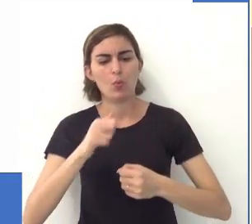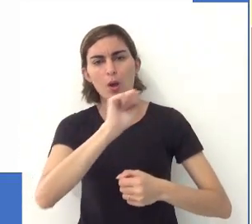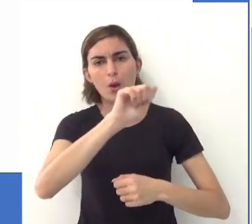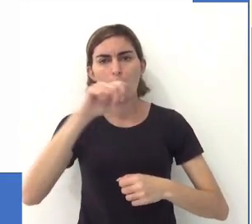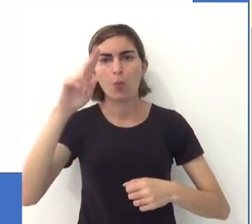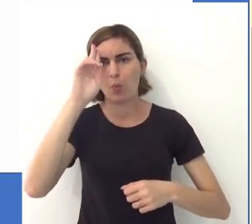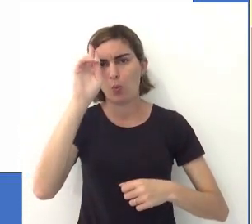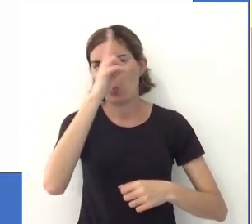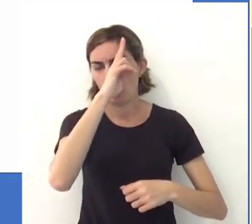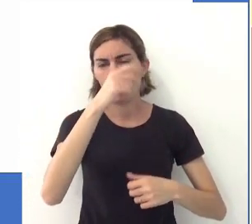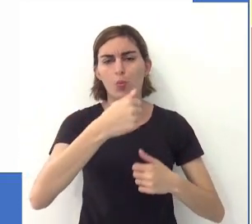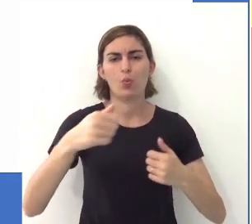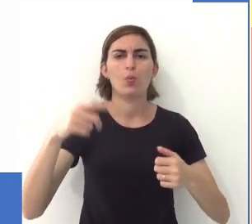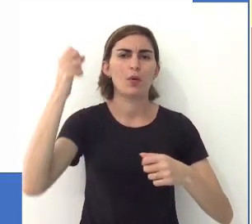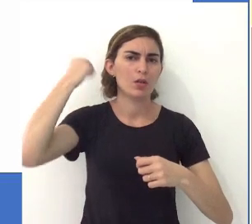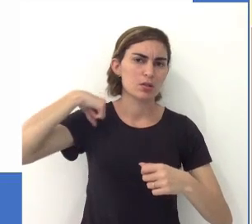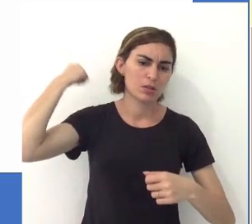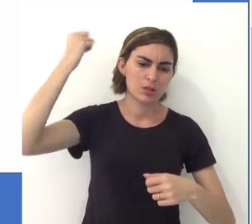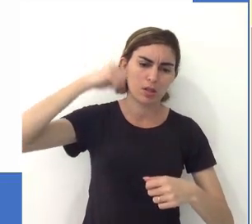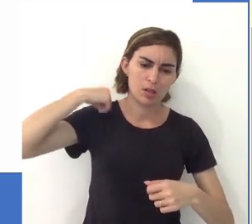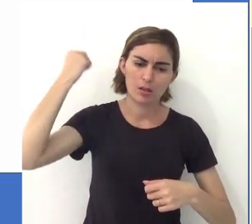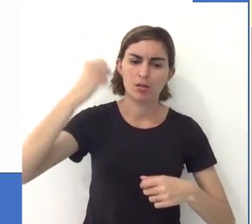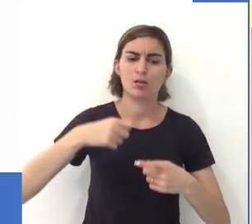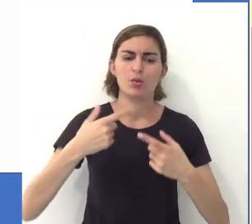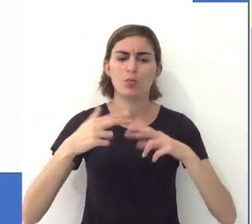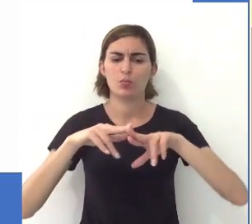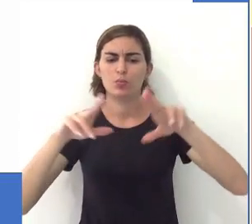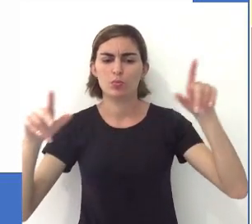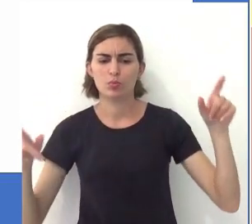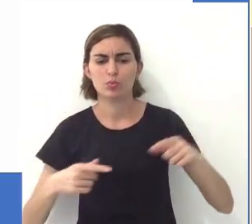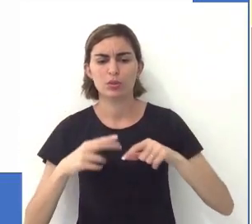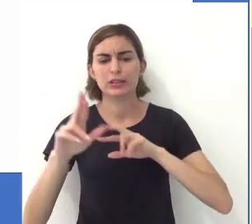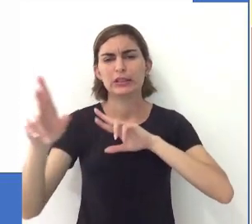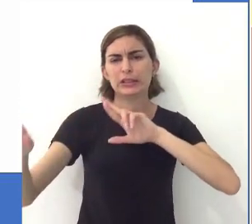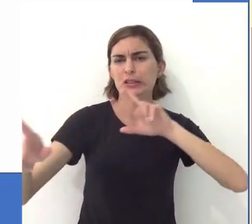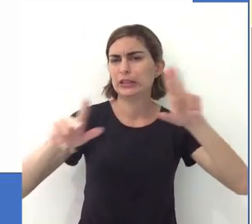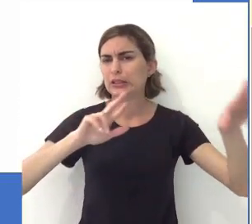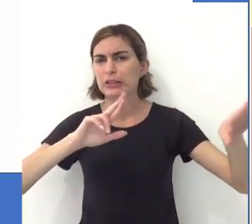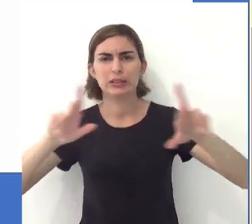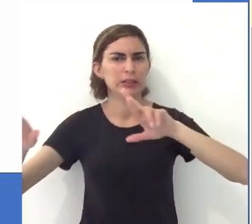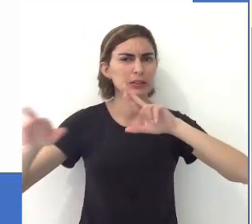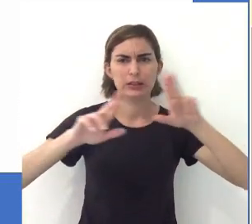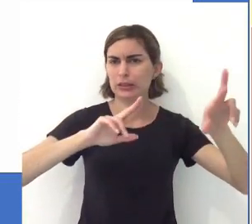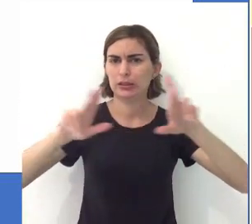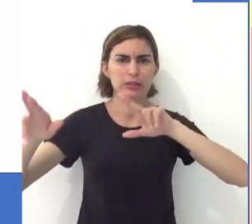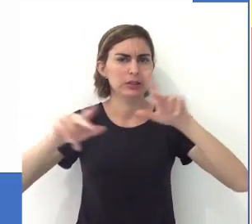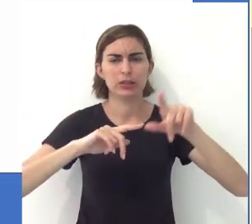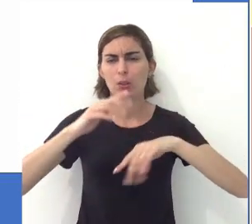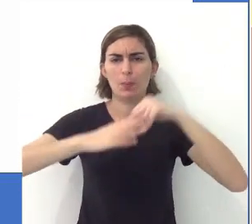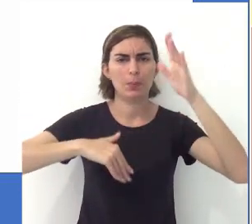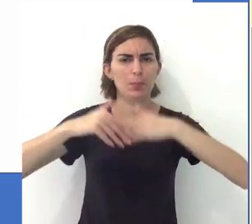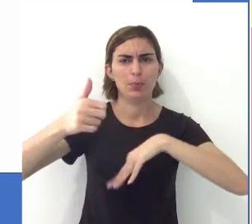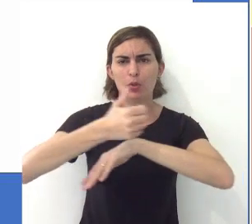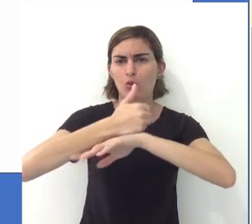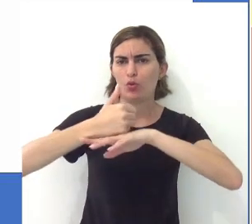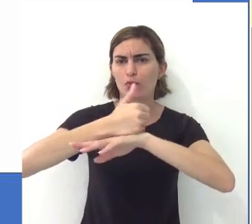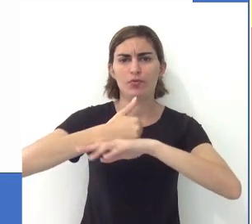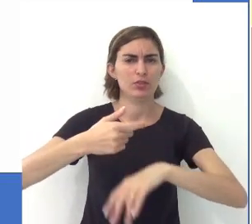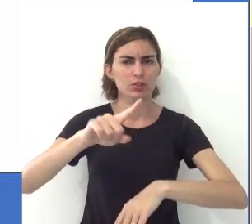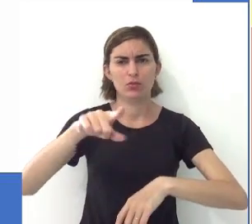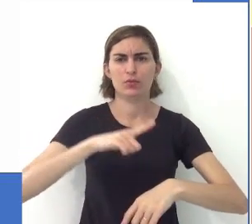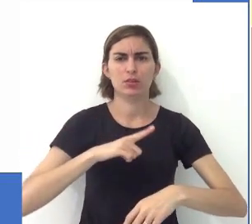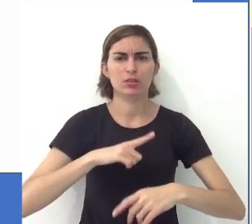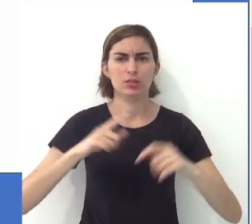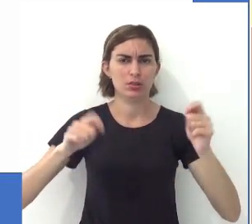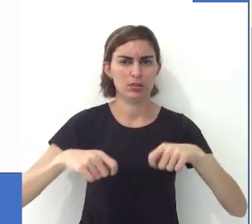transporte de aplicativos, salão de beleza. Então, você vê a diversidade, tá? De profissões